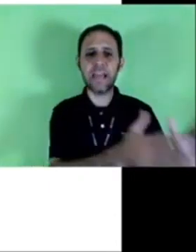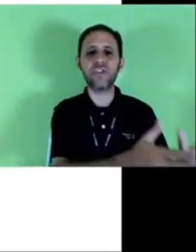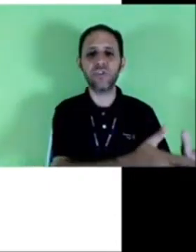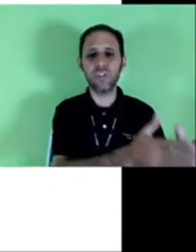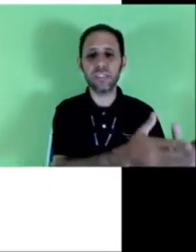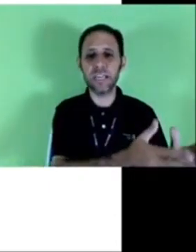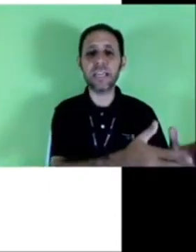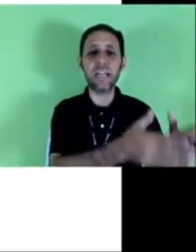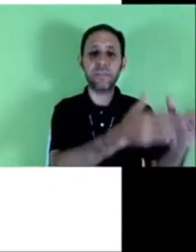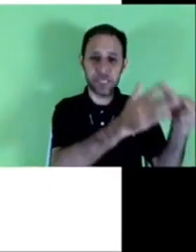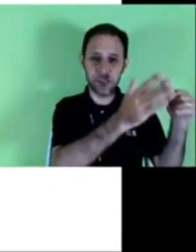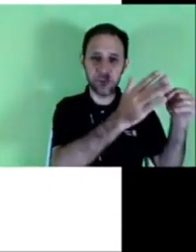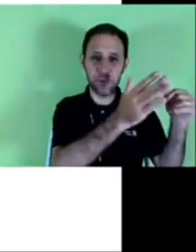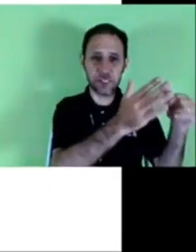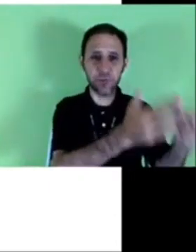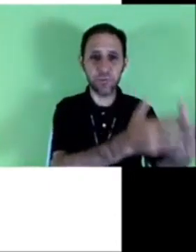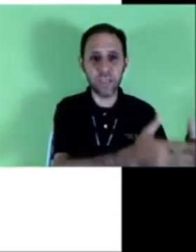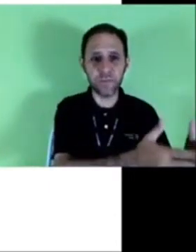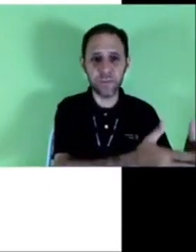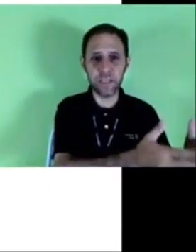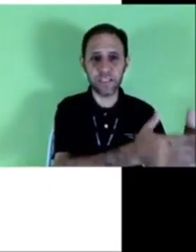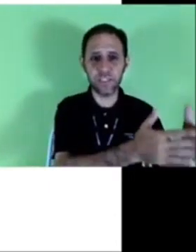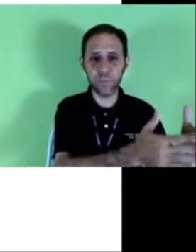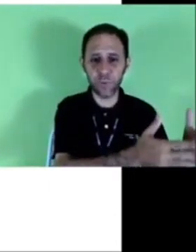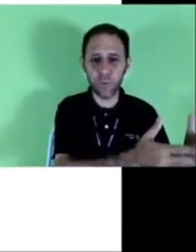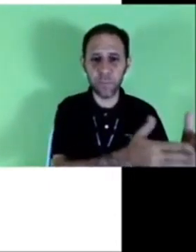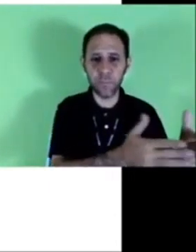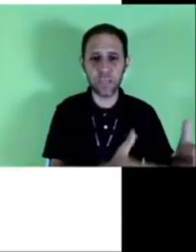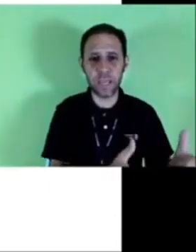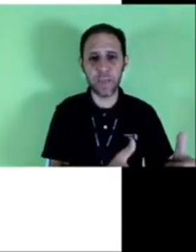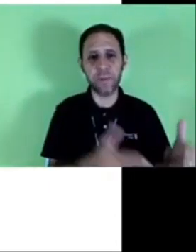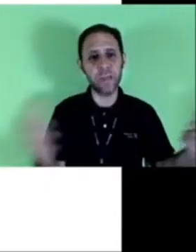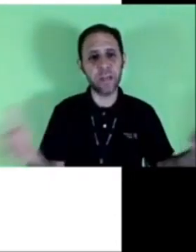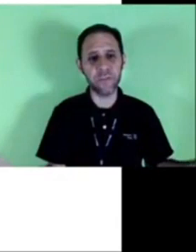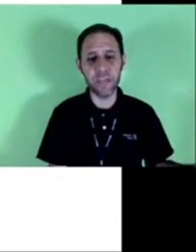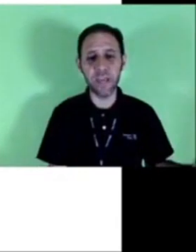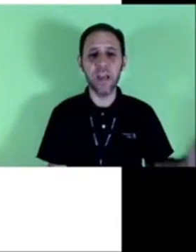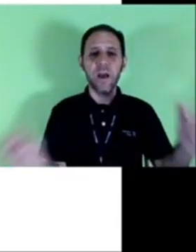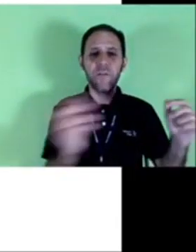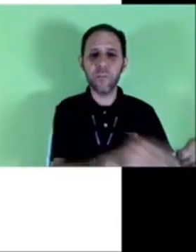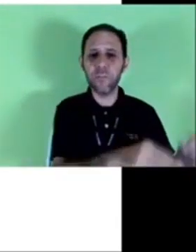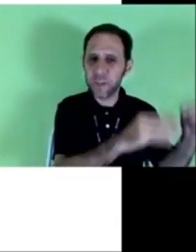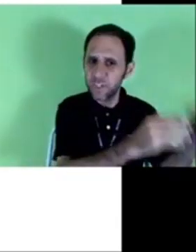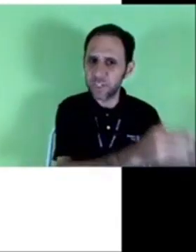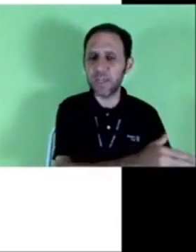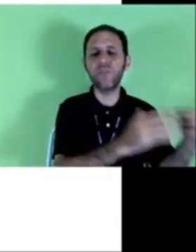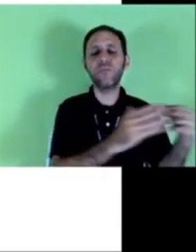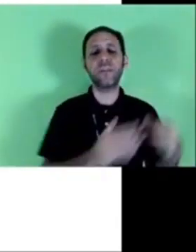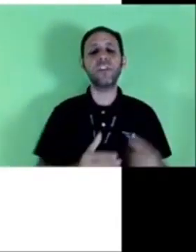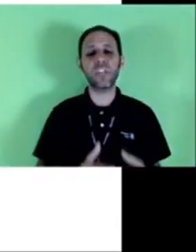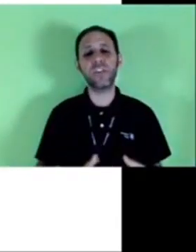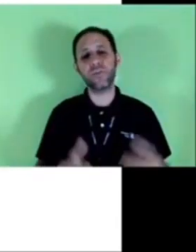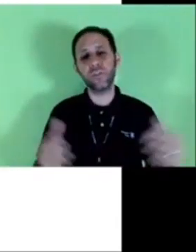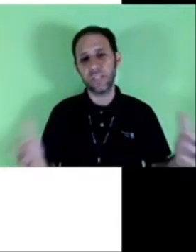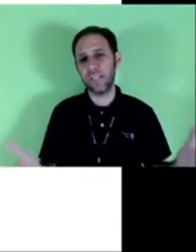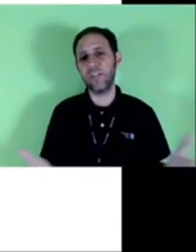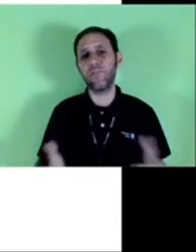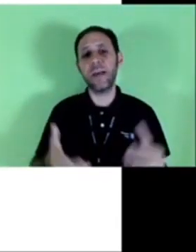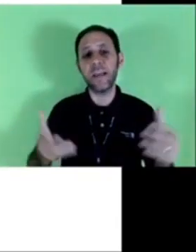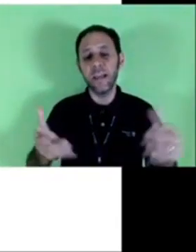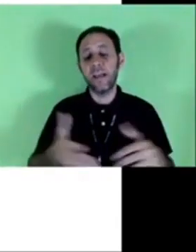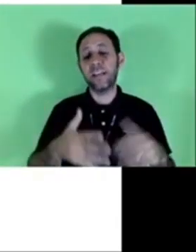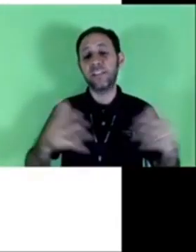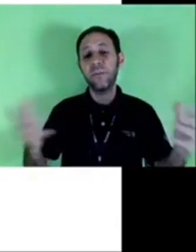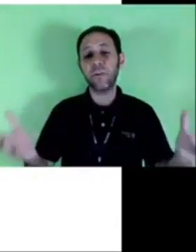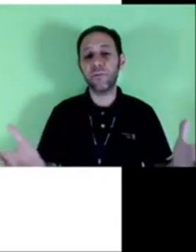bem ele achou dizer que ele precisa de uma segunda via desse diploma porque a primeira via foi perdida numa enchente coisa que